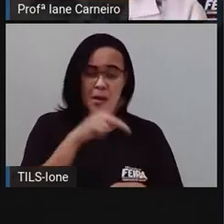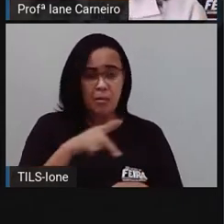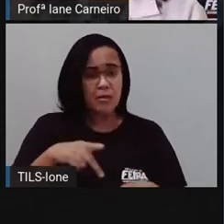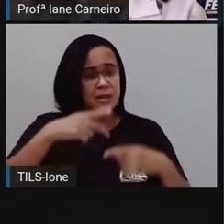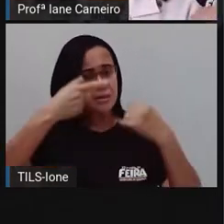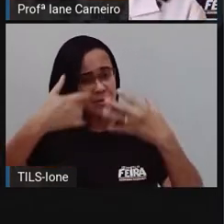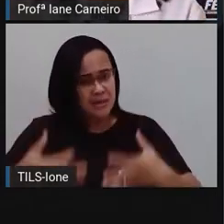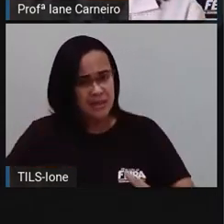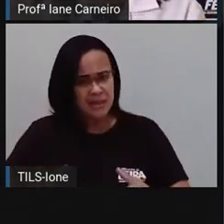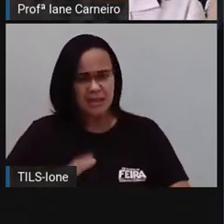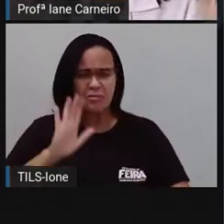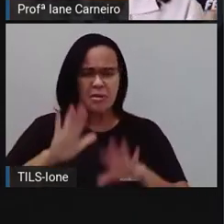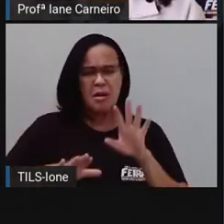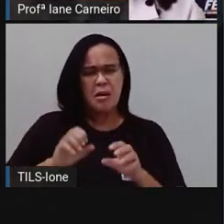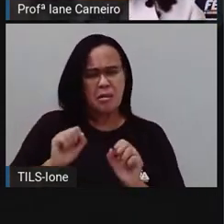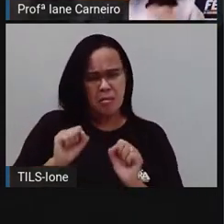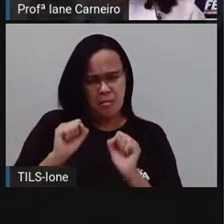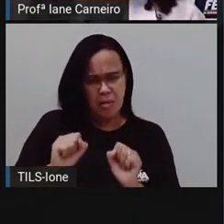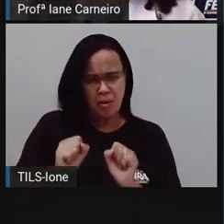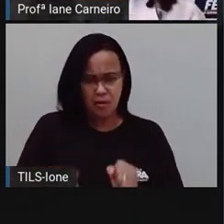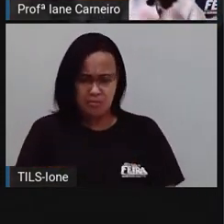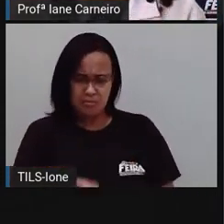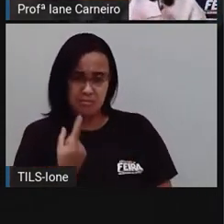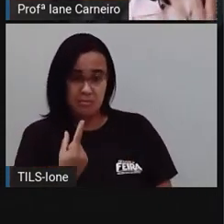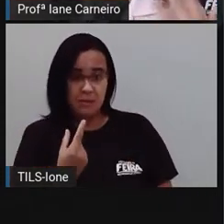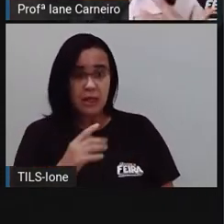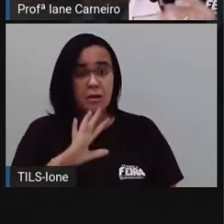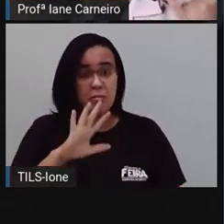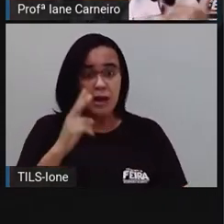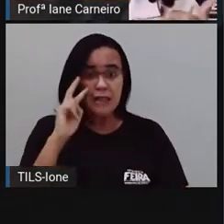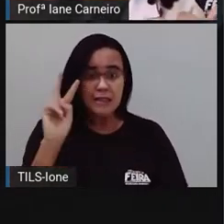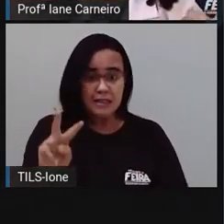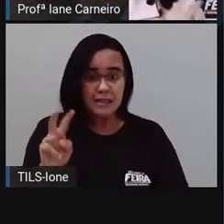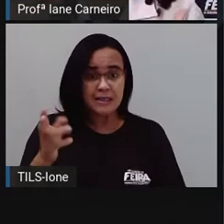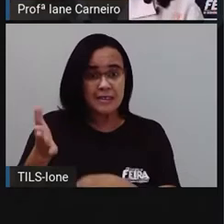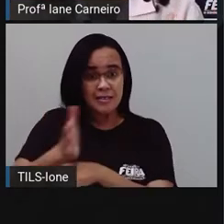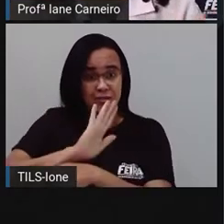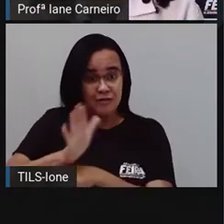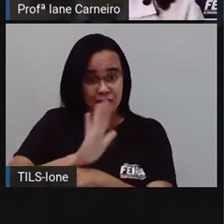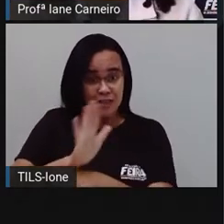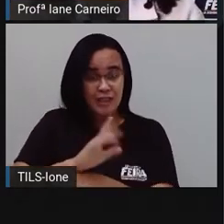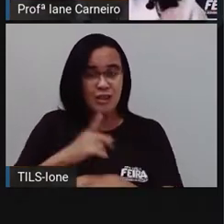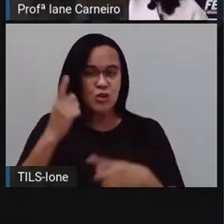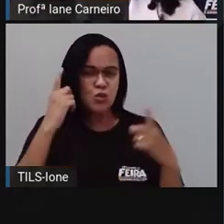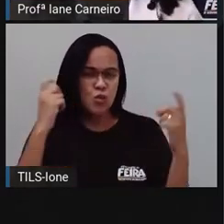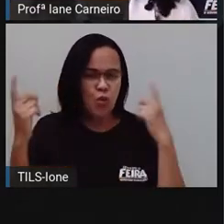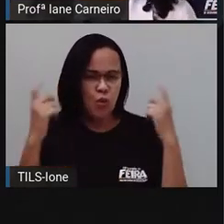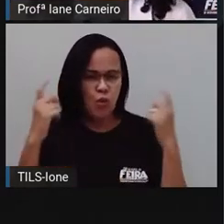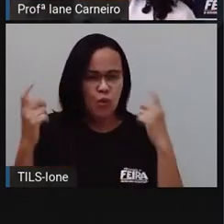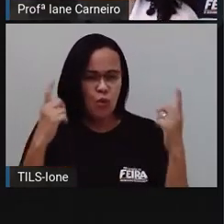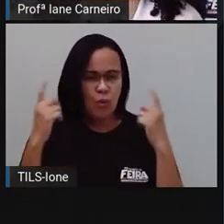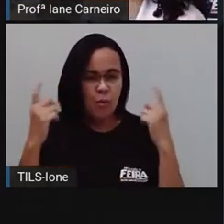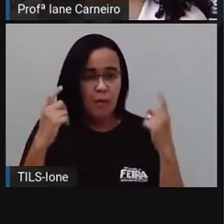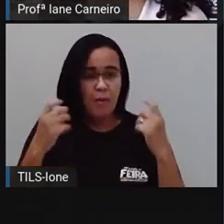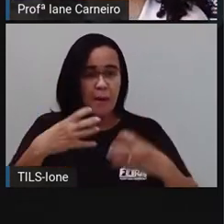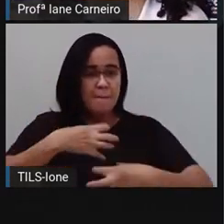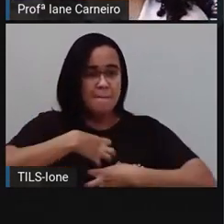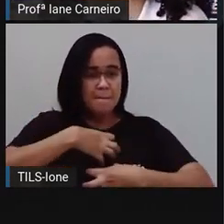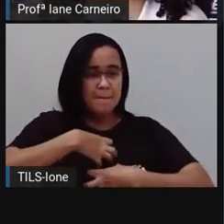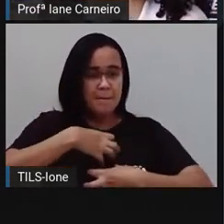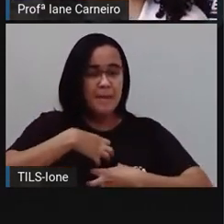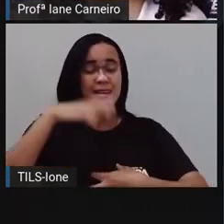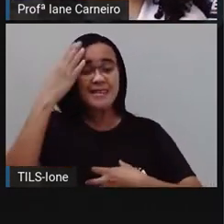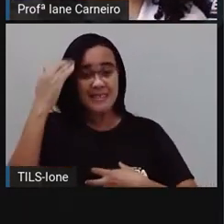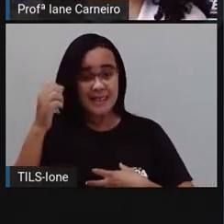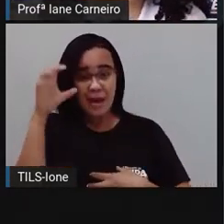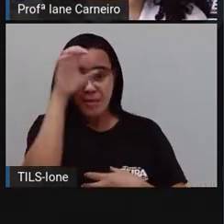estranho, mas quando vocês ouvem, observam no vídeo e ouvem, vocês, de fato, vão perceber os sons que eles emitem. O